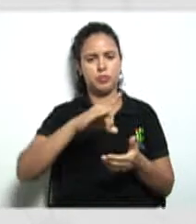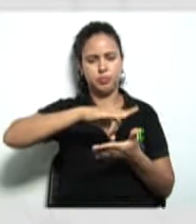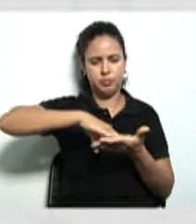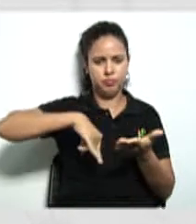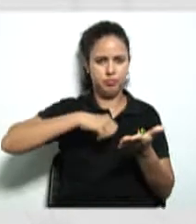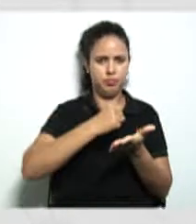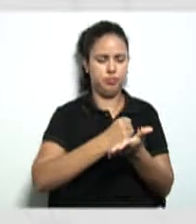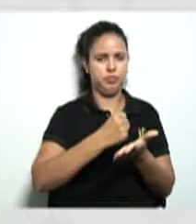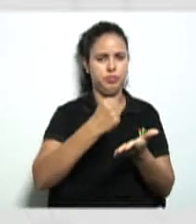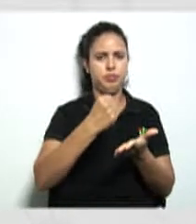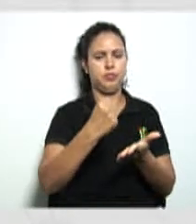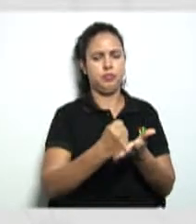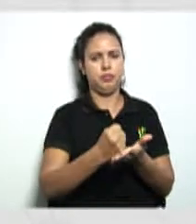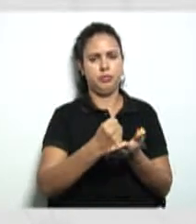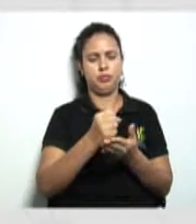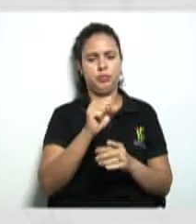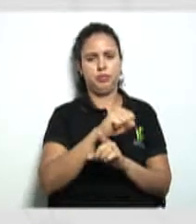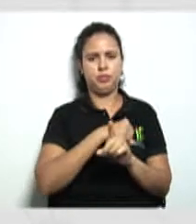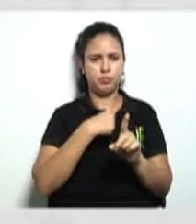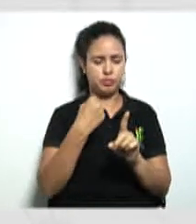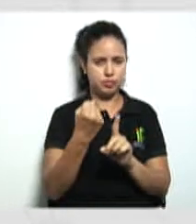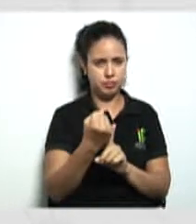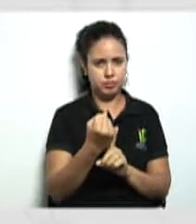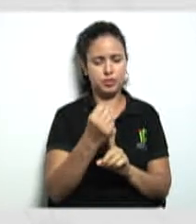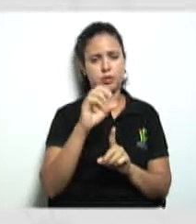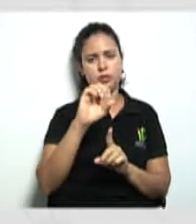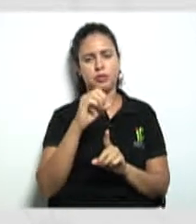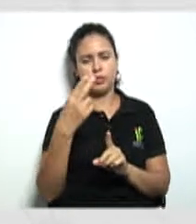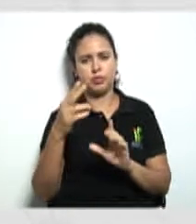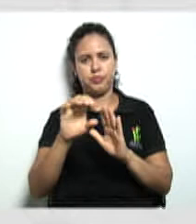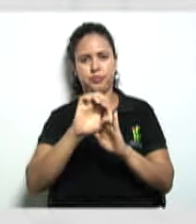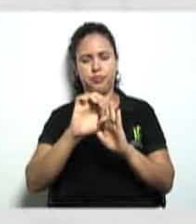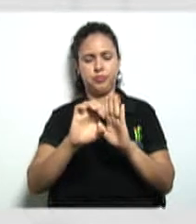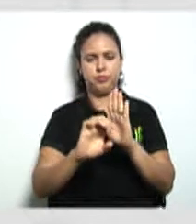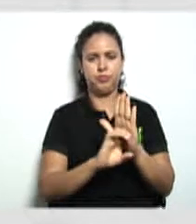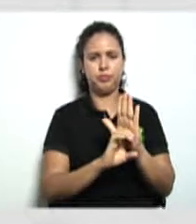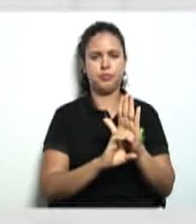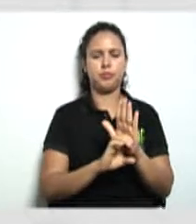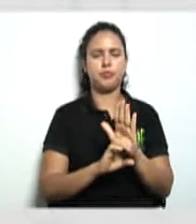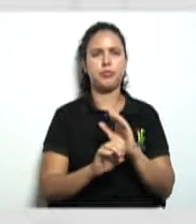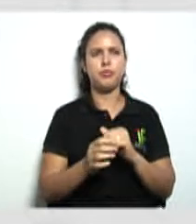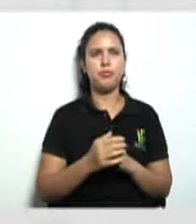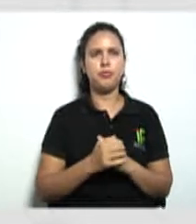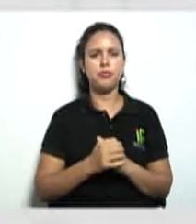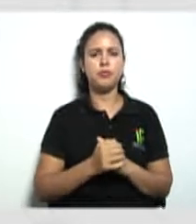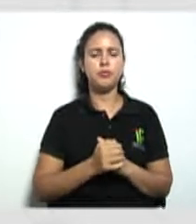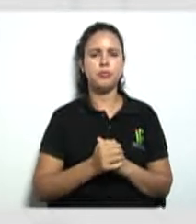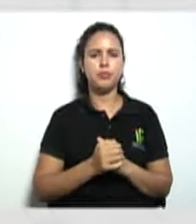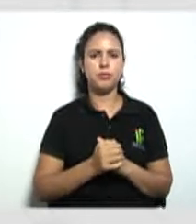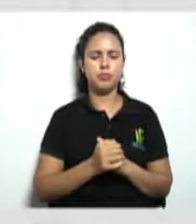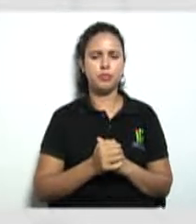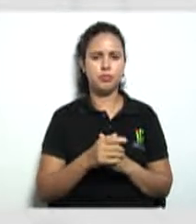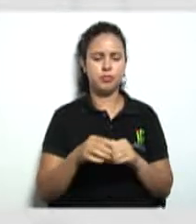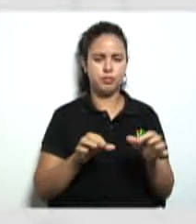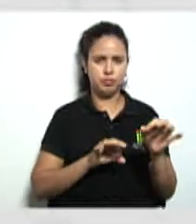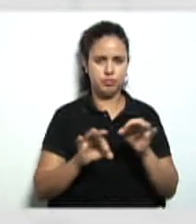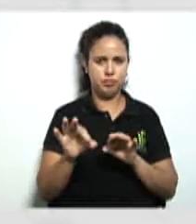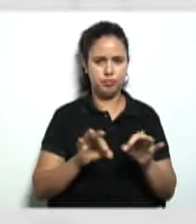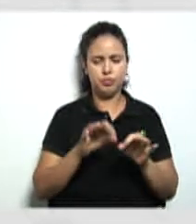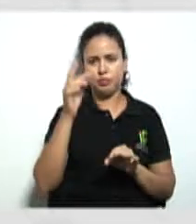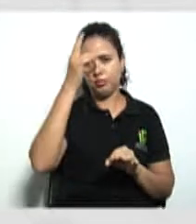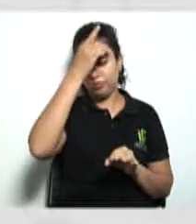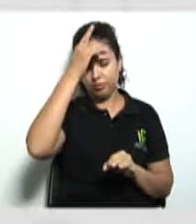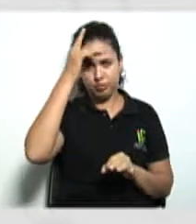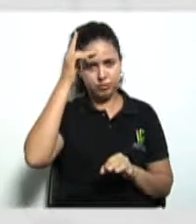social que seria o que? o estatuto melhor dizendo outro ponto importante é elaborado pelas pessoas